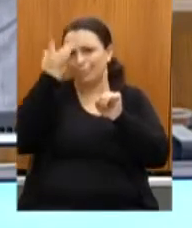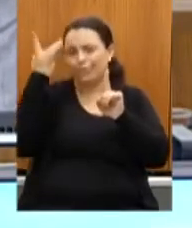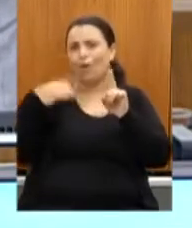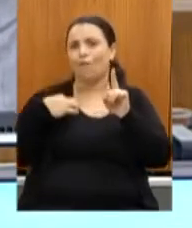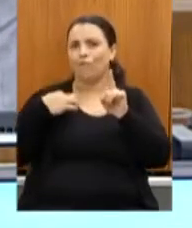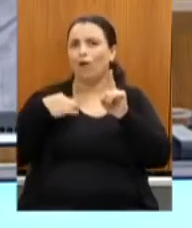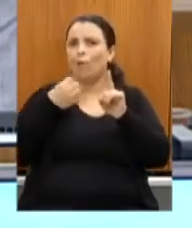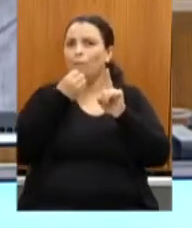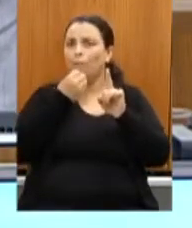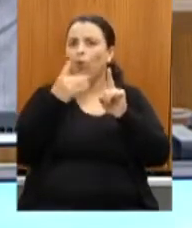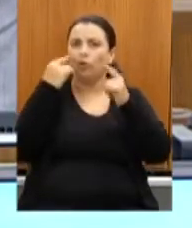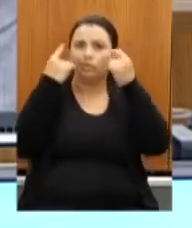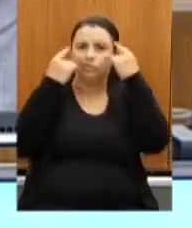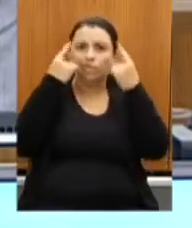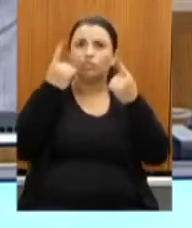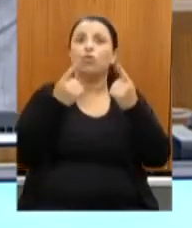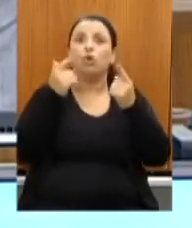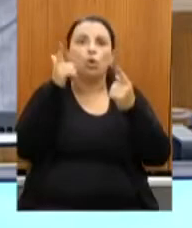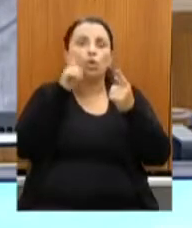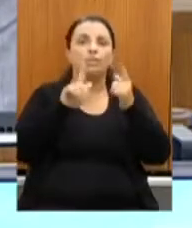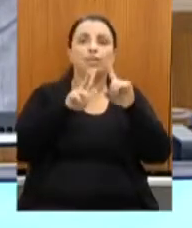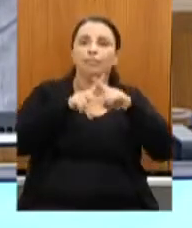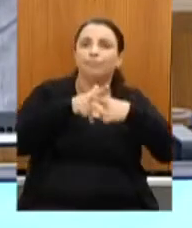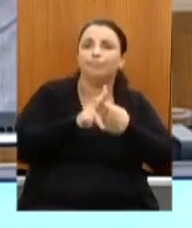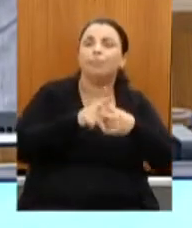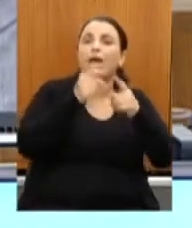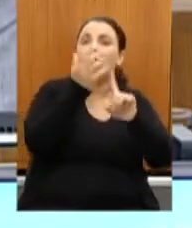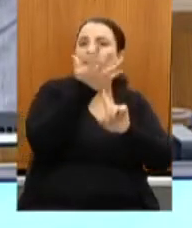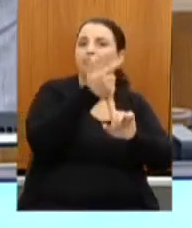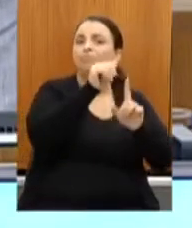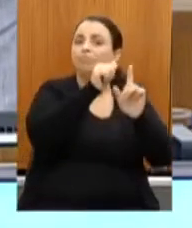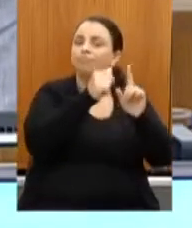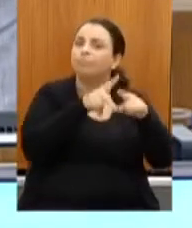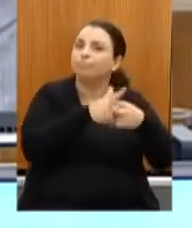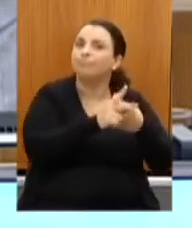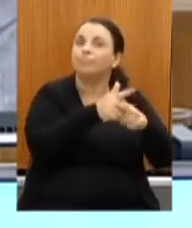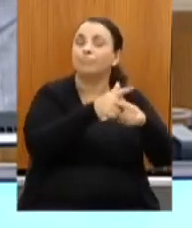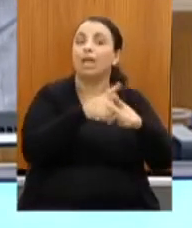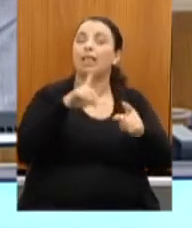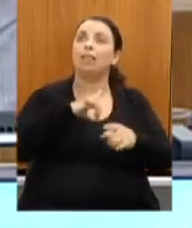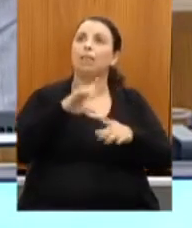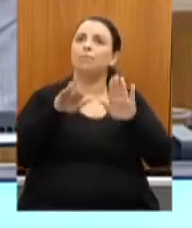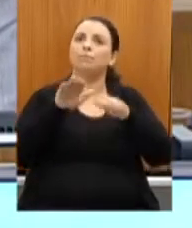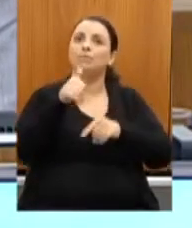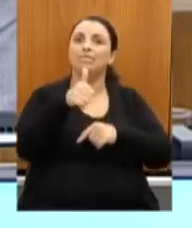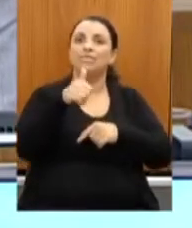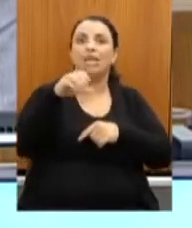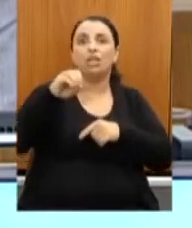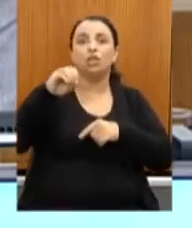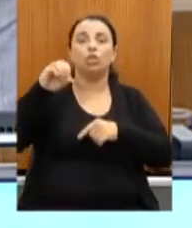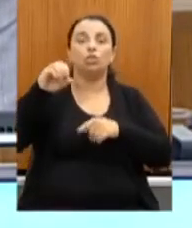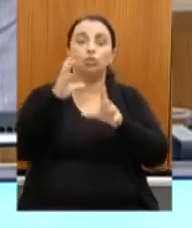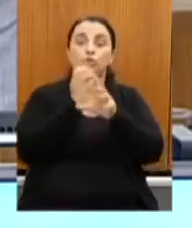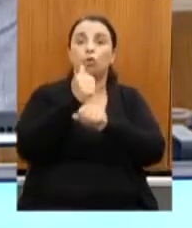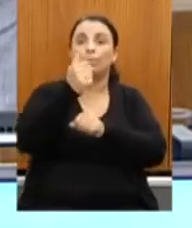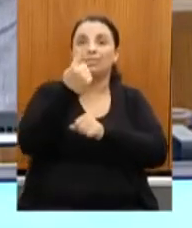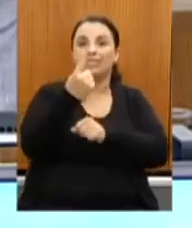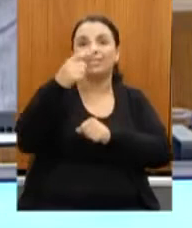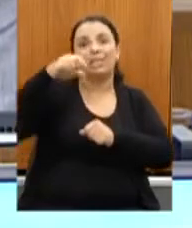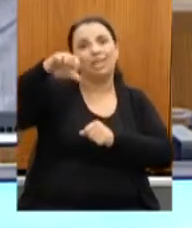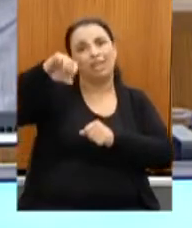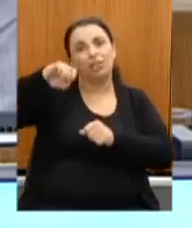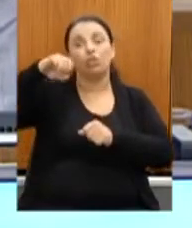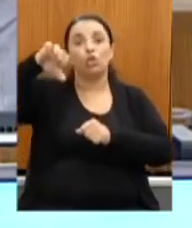importância da FAOP é fundamental para a cultura em Minas, sinceramente. Temos 109 obras em restauração pela FAOP, 23